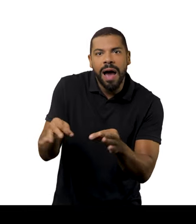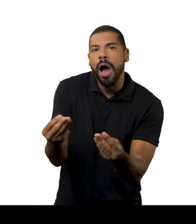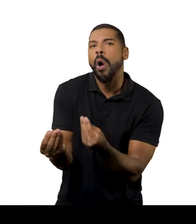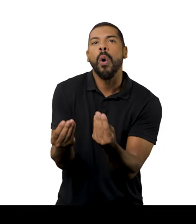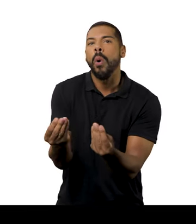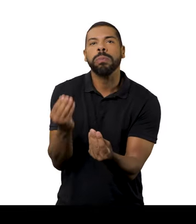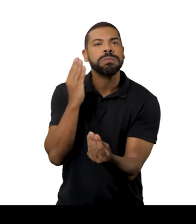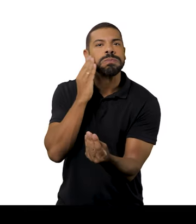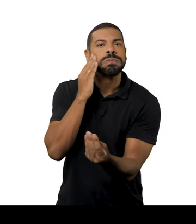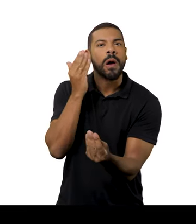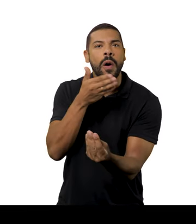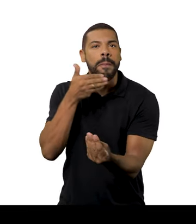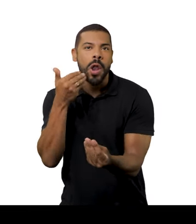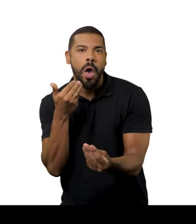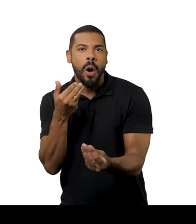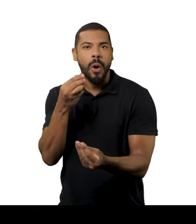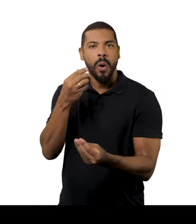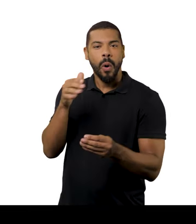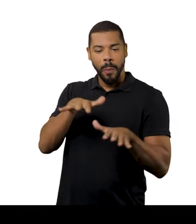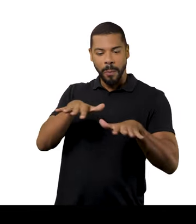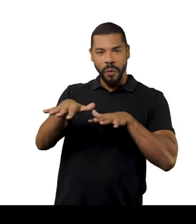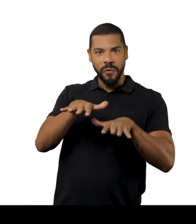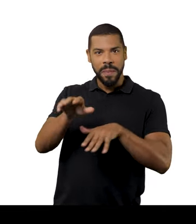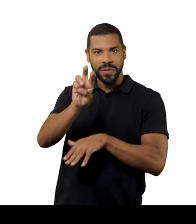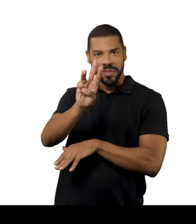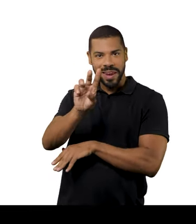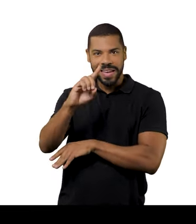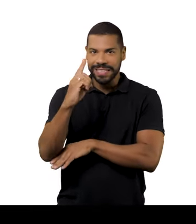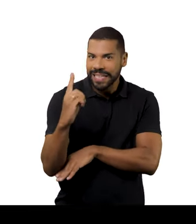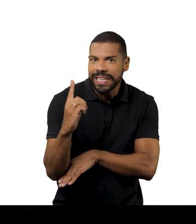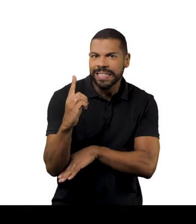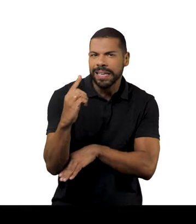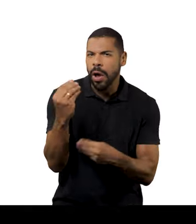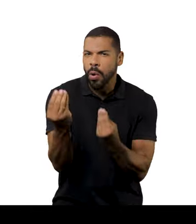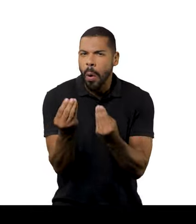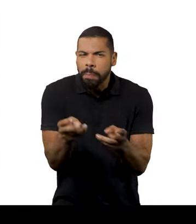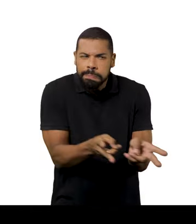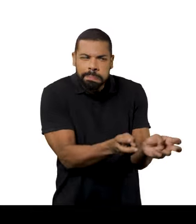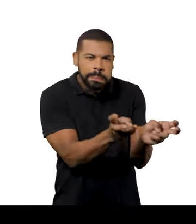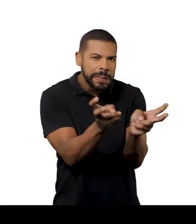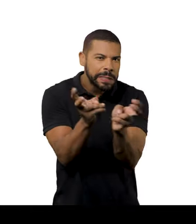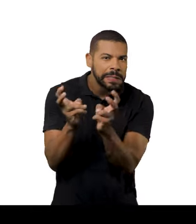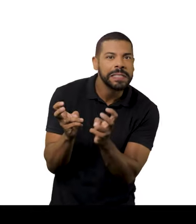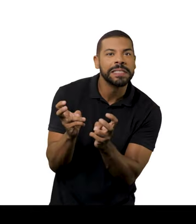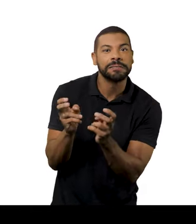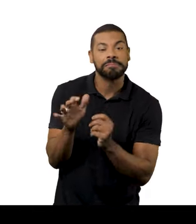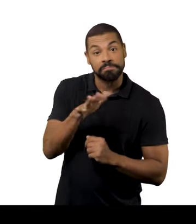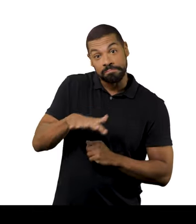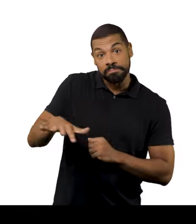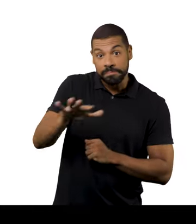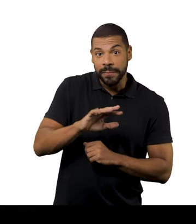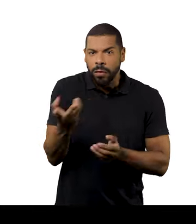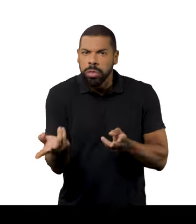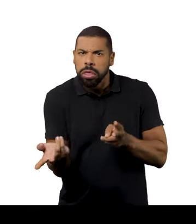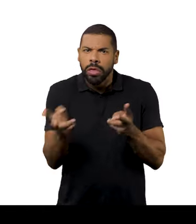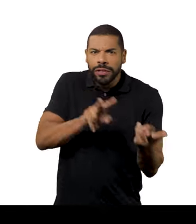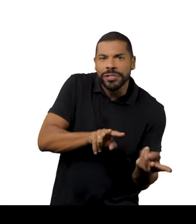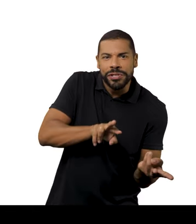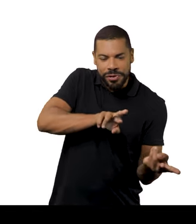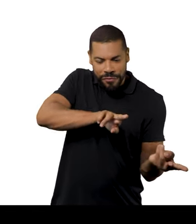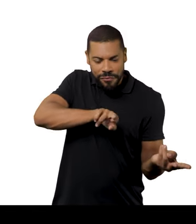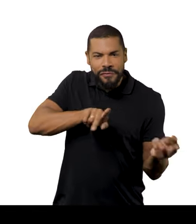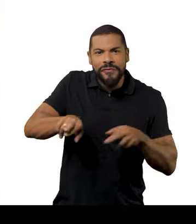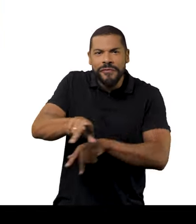que ia dar isso, né? Que ia dar esse 3D, que ia transmitir pra gente. E elas fizeram uma tradução